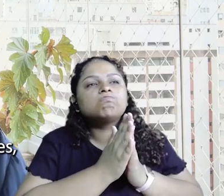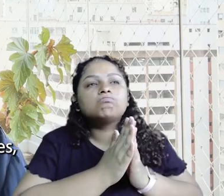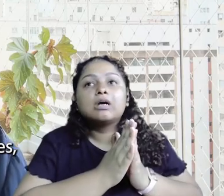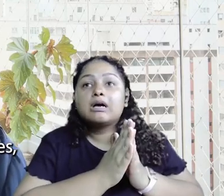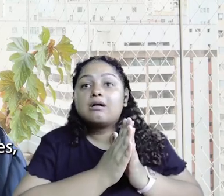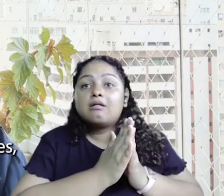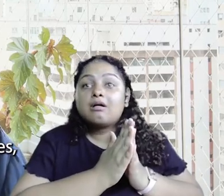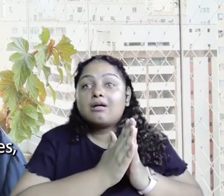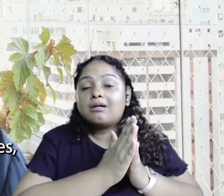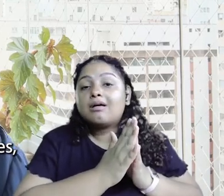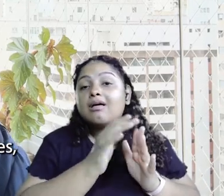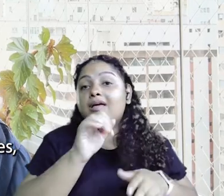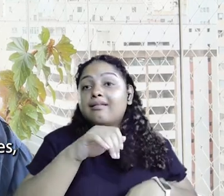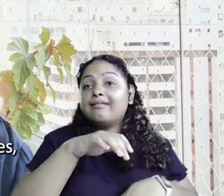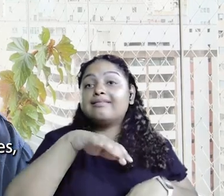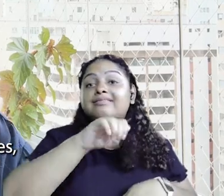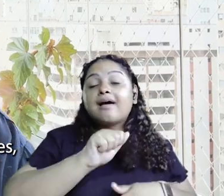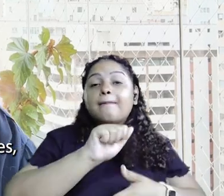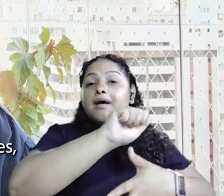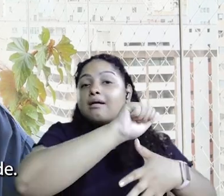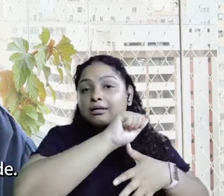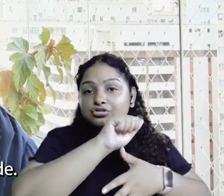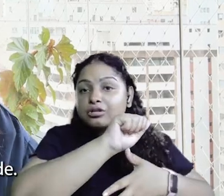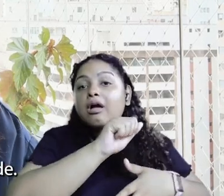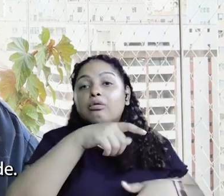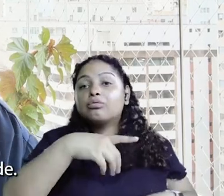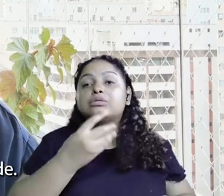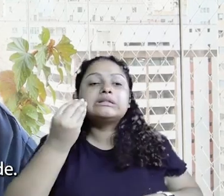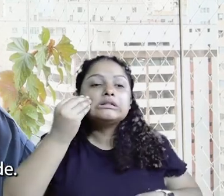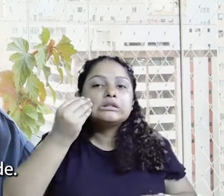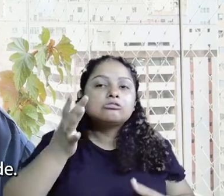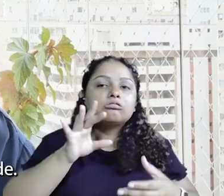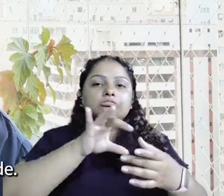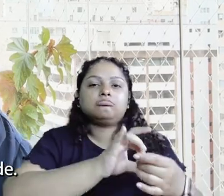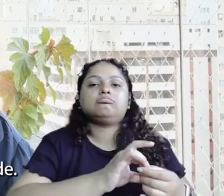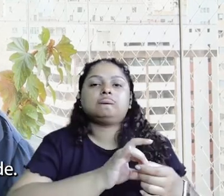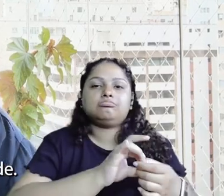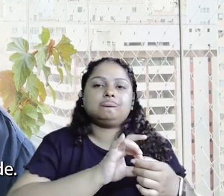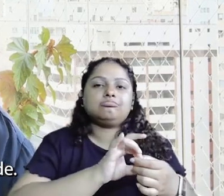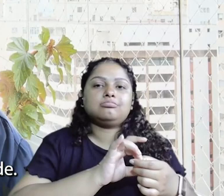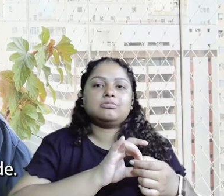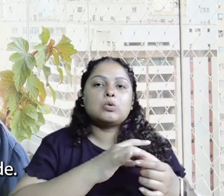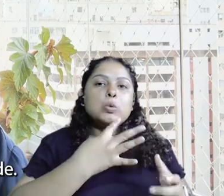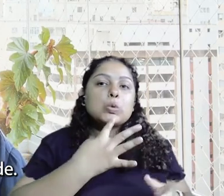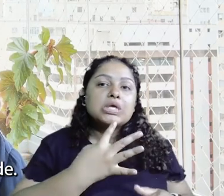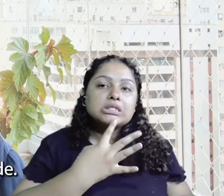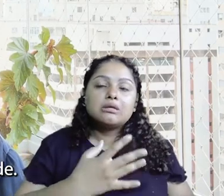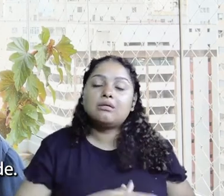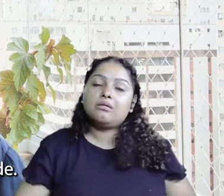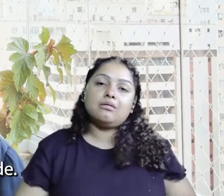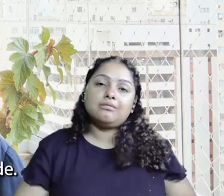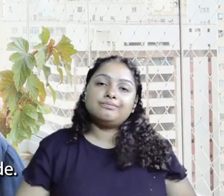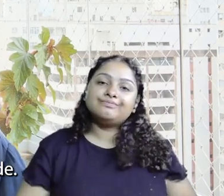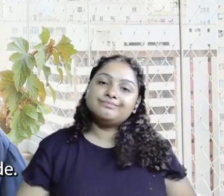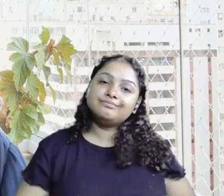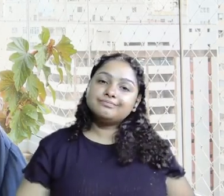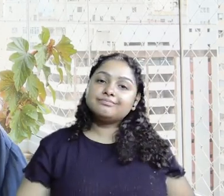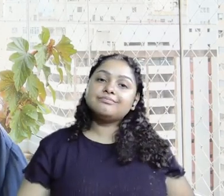empreendedores, inclusive, da América Latina, que também estão tentando desbravar esse mercado de maturidade,